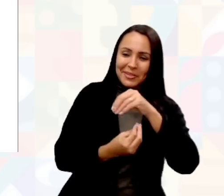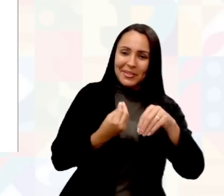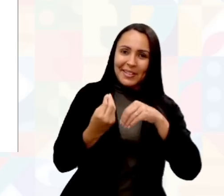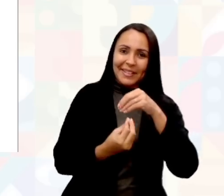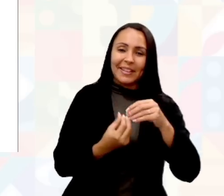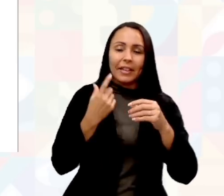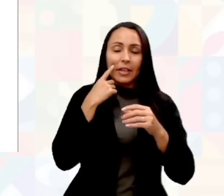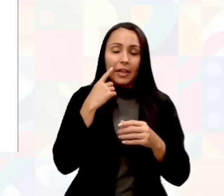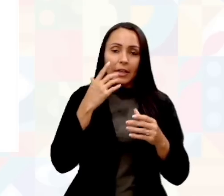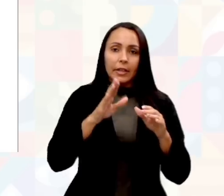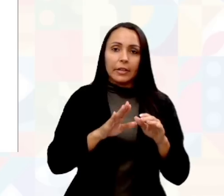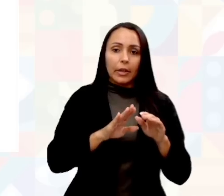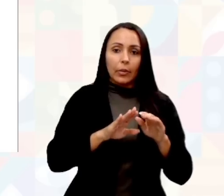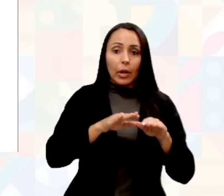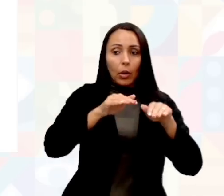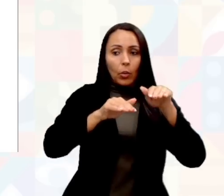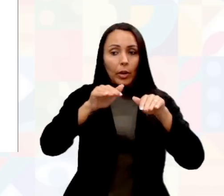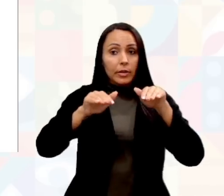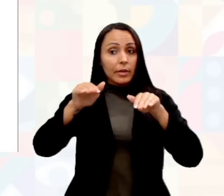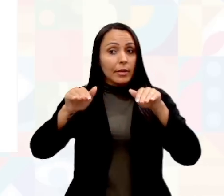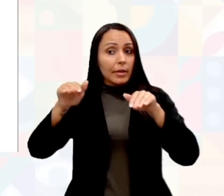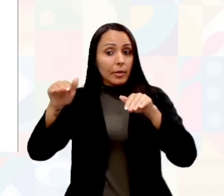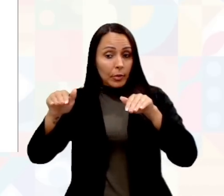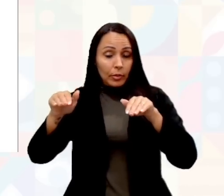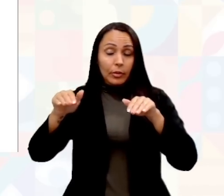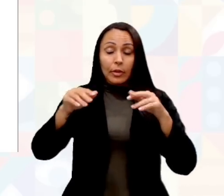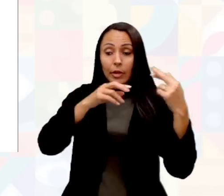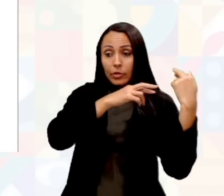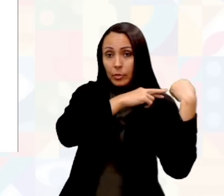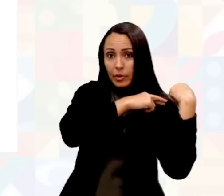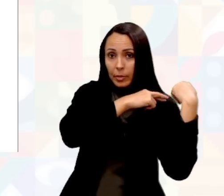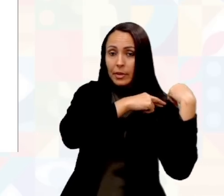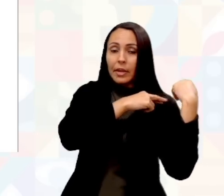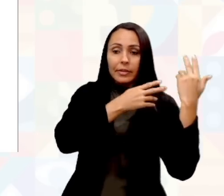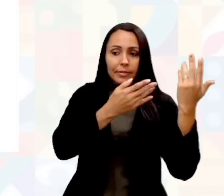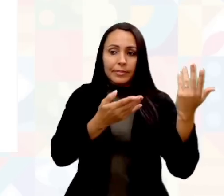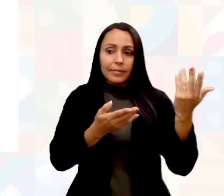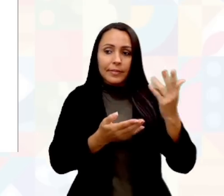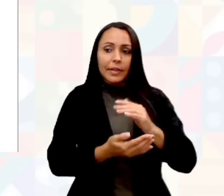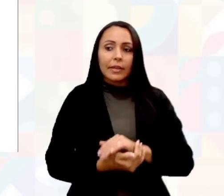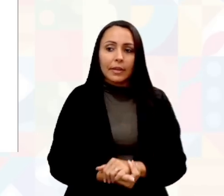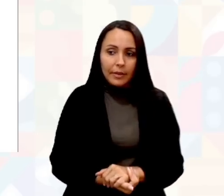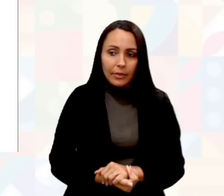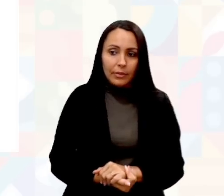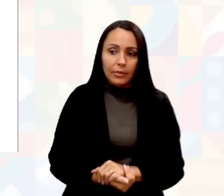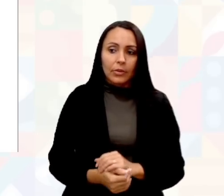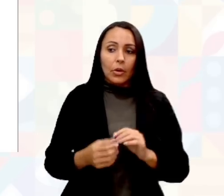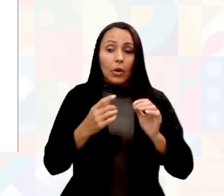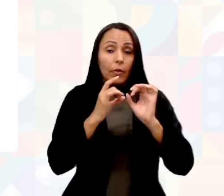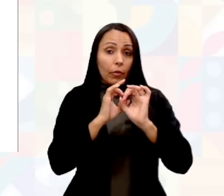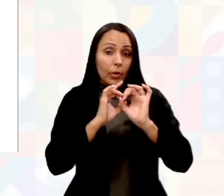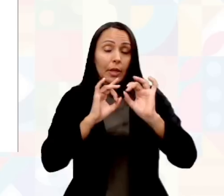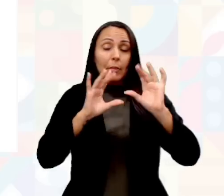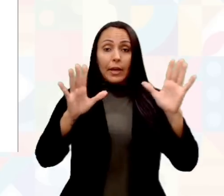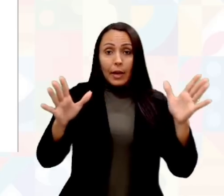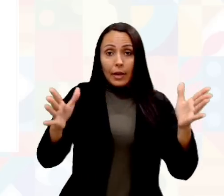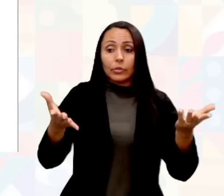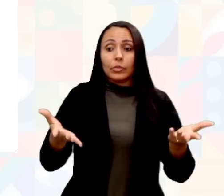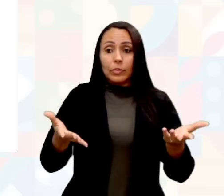equilíbrio de hierarquia, há um equilíbrio de responsabilidade. Contudo, o liderado, ele, evidentemente, vai